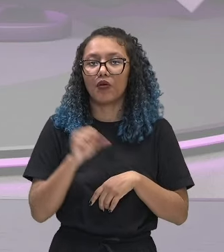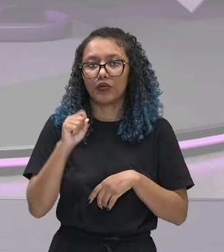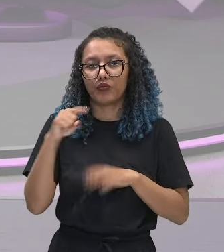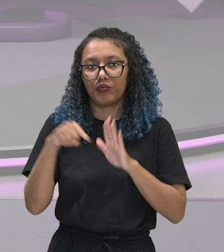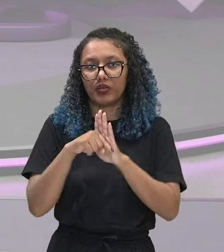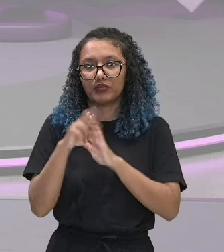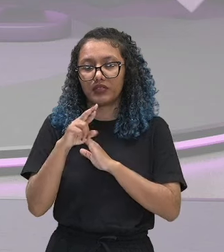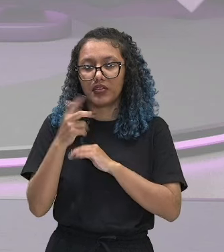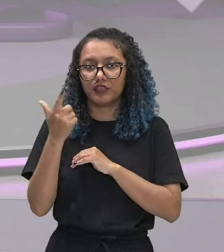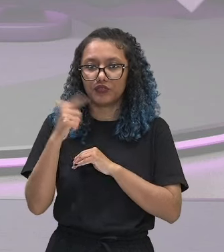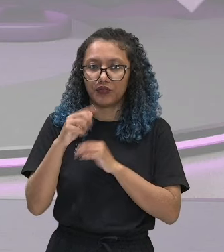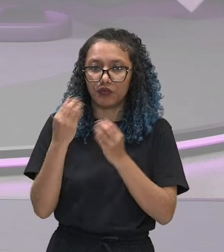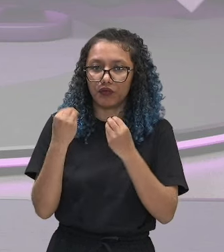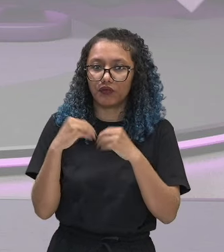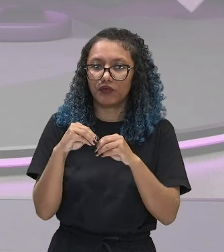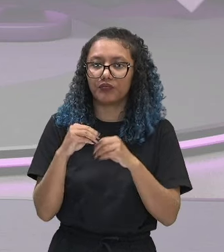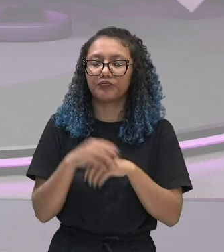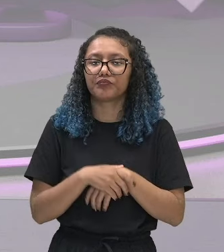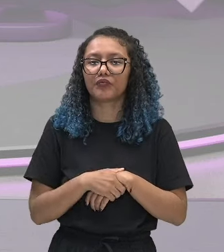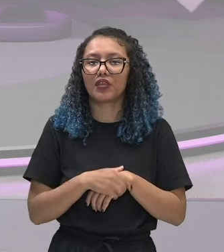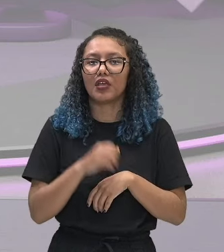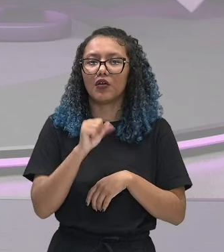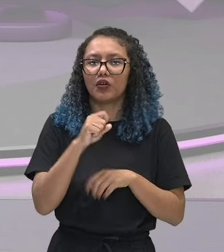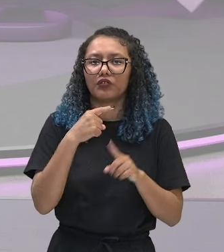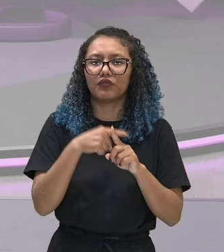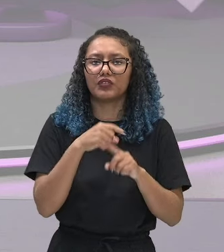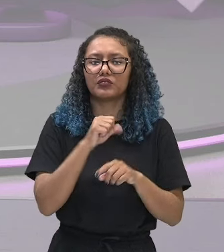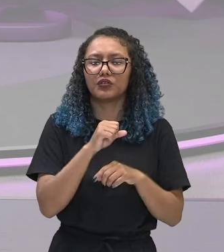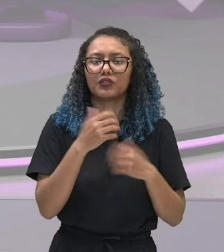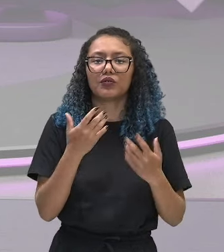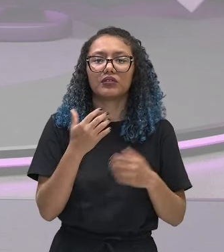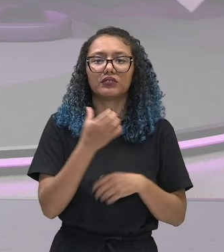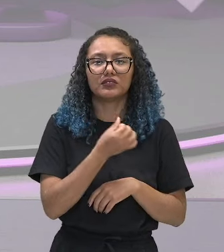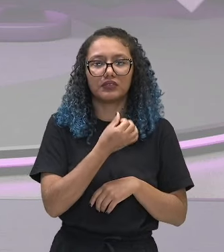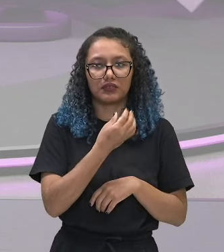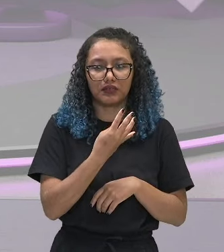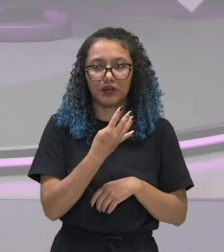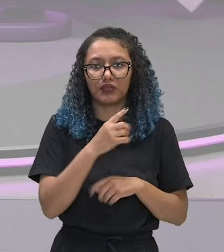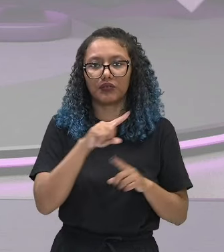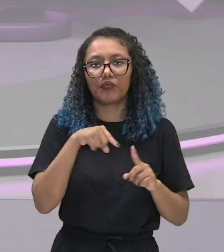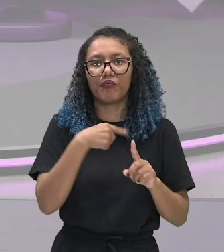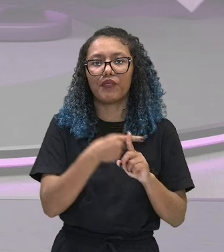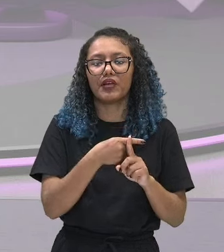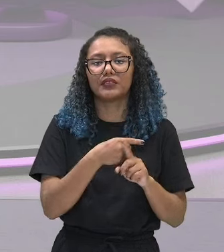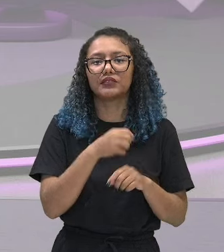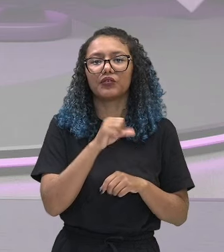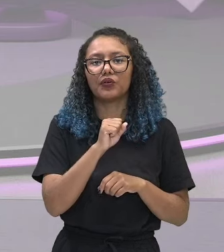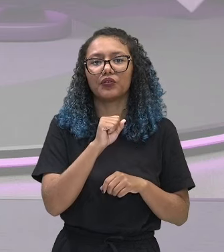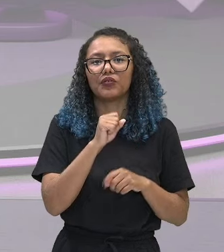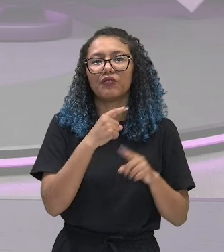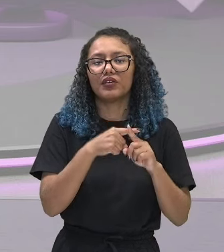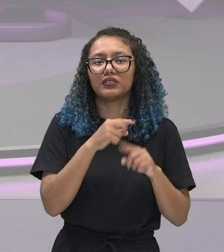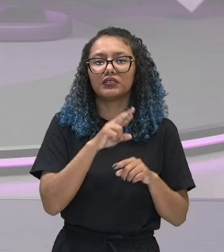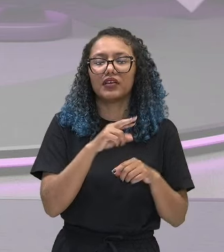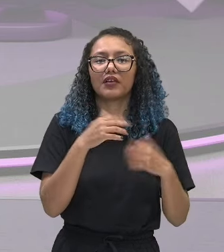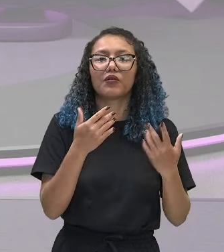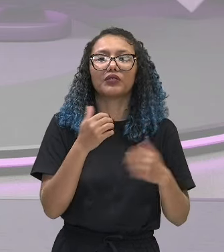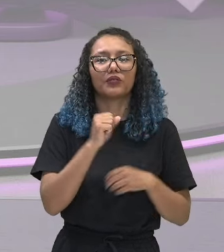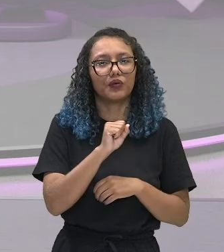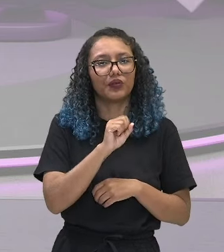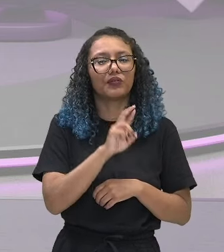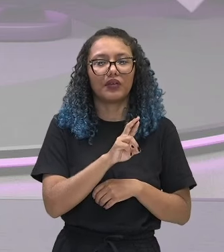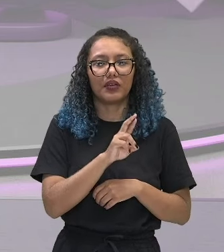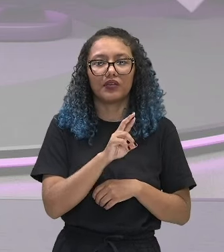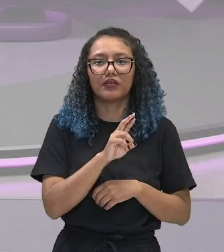r, fizemos 8 vezes 8, que dá 64, mais 8 vezes r, que dá 8r,